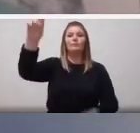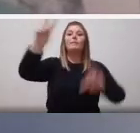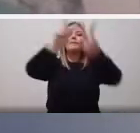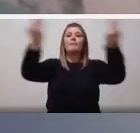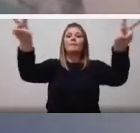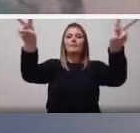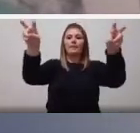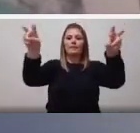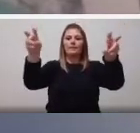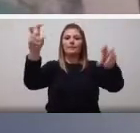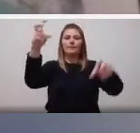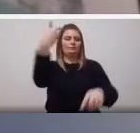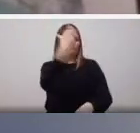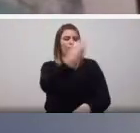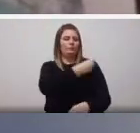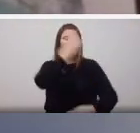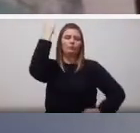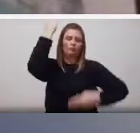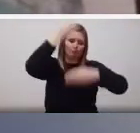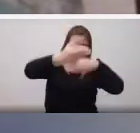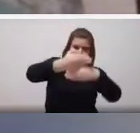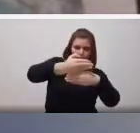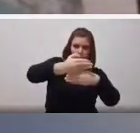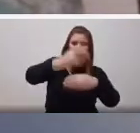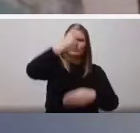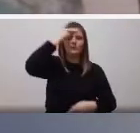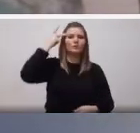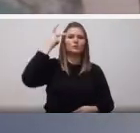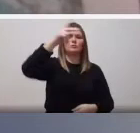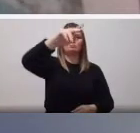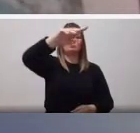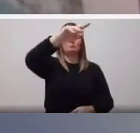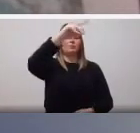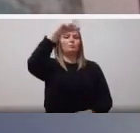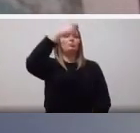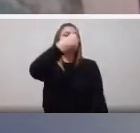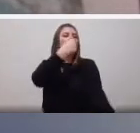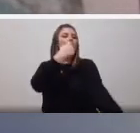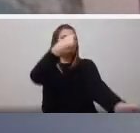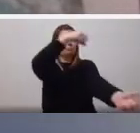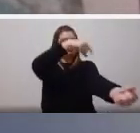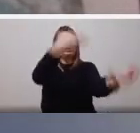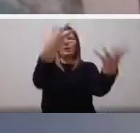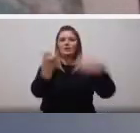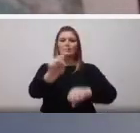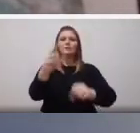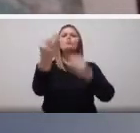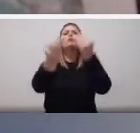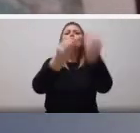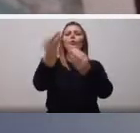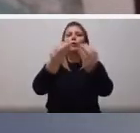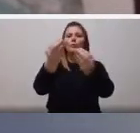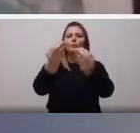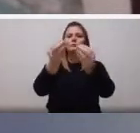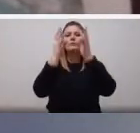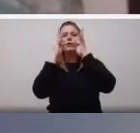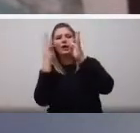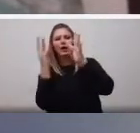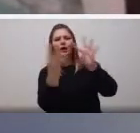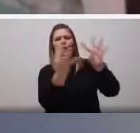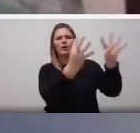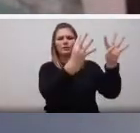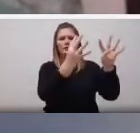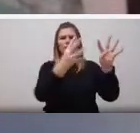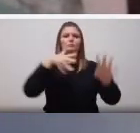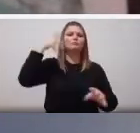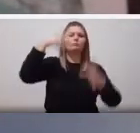anestesia em pacientes que recusam a transfusão sanguínea. Gostaria que todos prestassem atenção na explanação